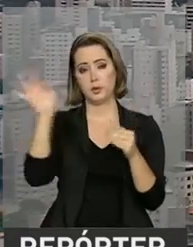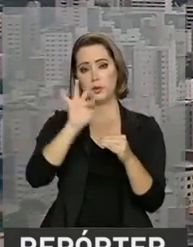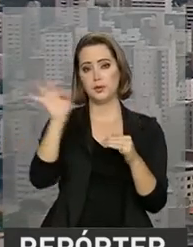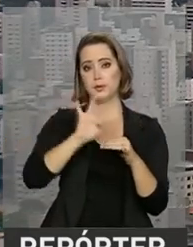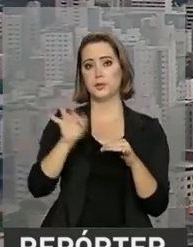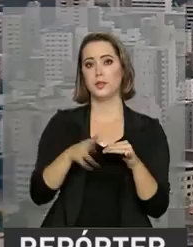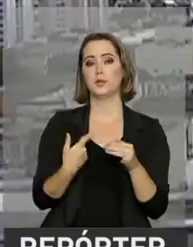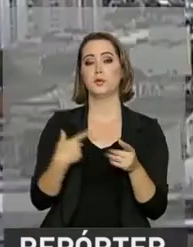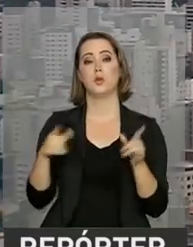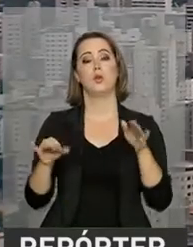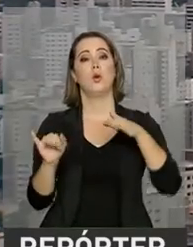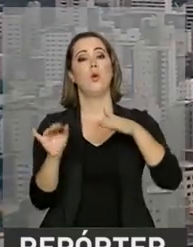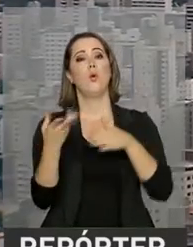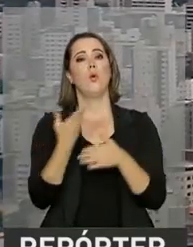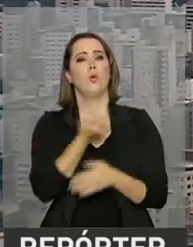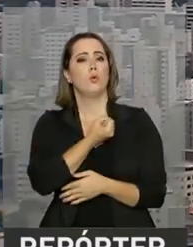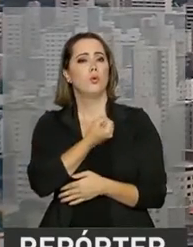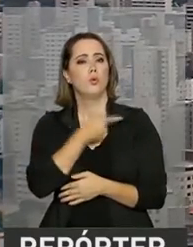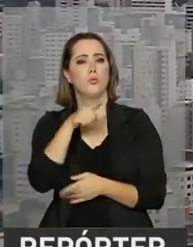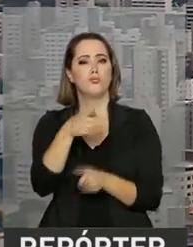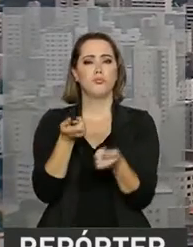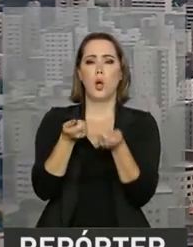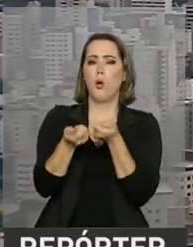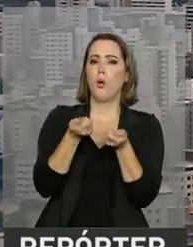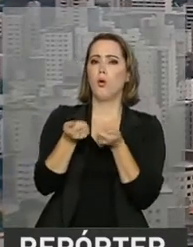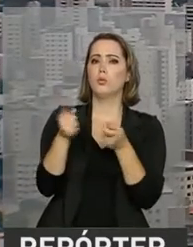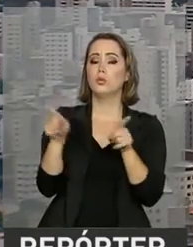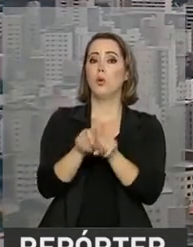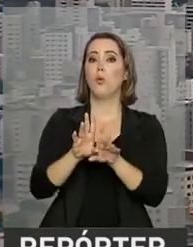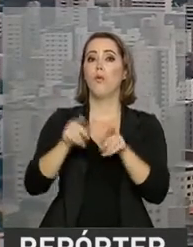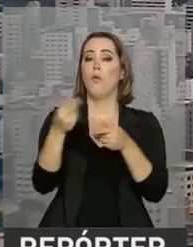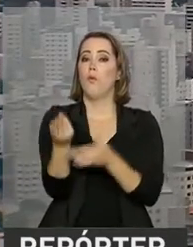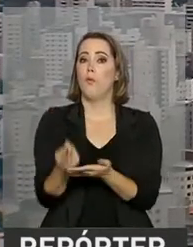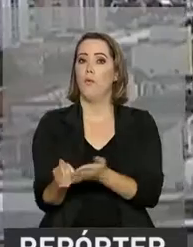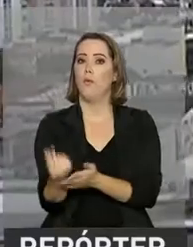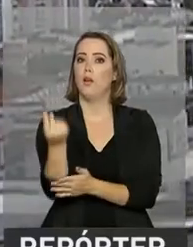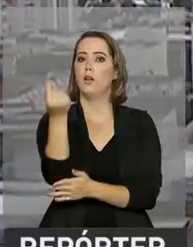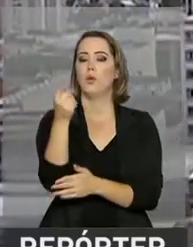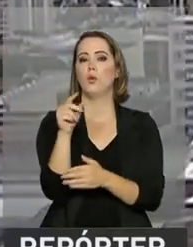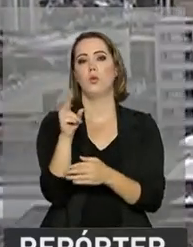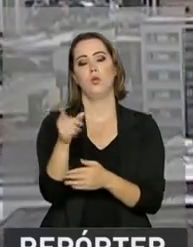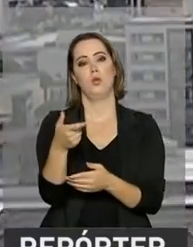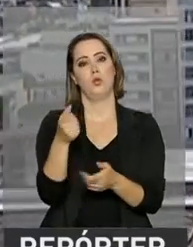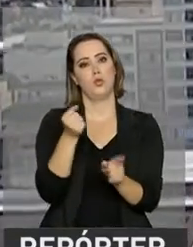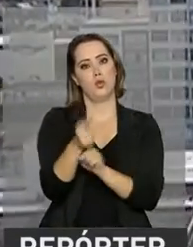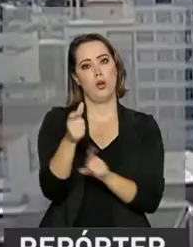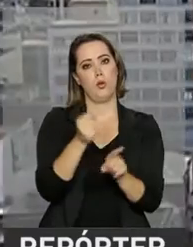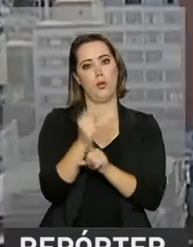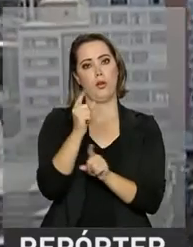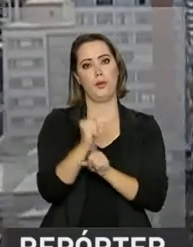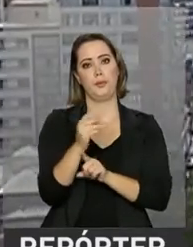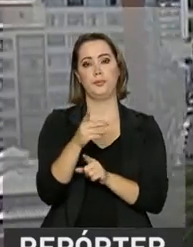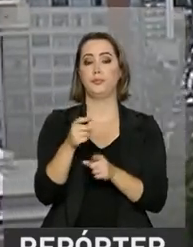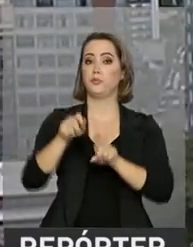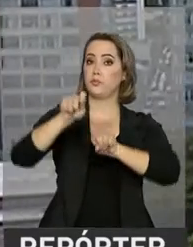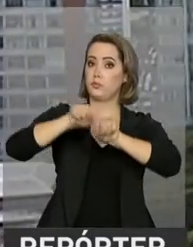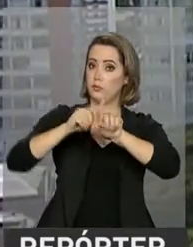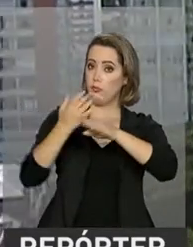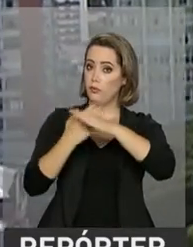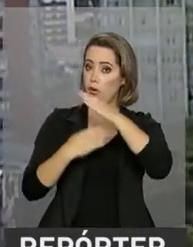Getúlio Vargas, é usado para calcular os contratos de aluguel. No mês passado, tinha registrado uma variação de 0